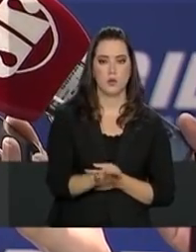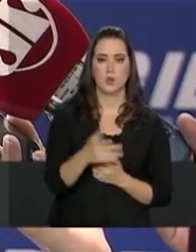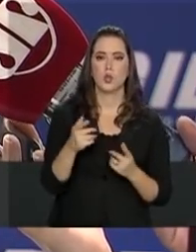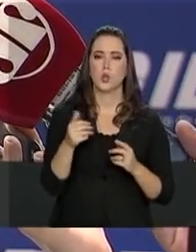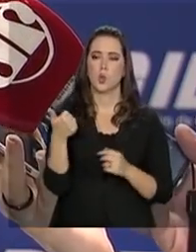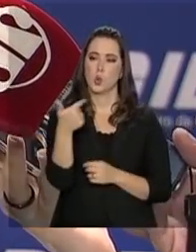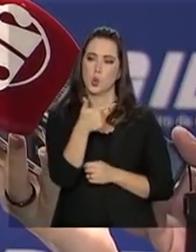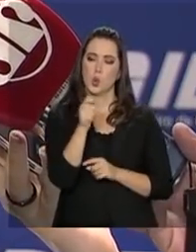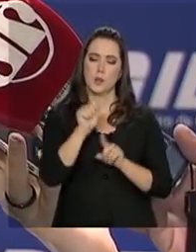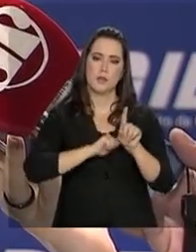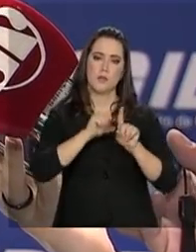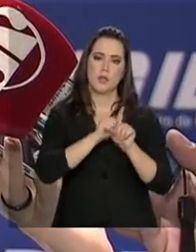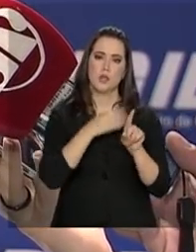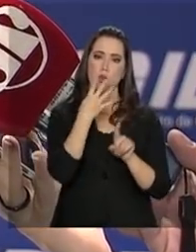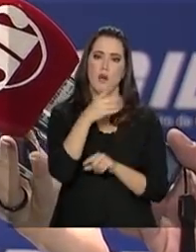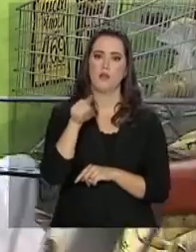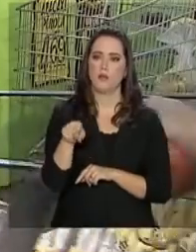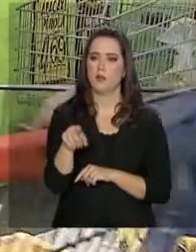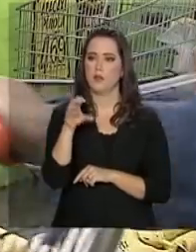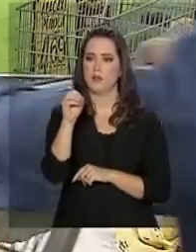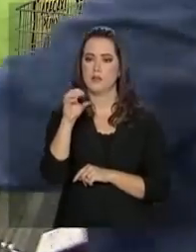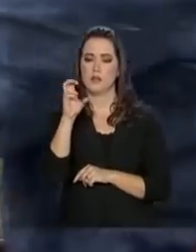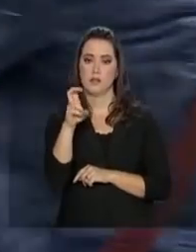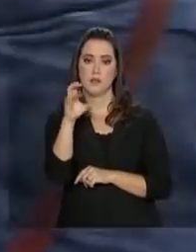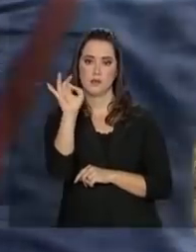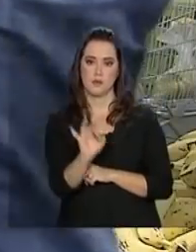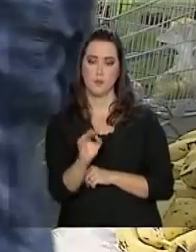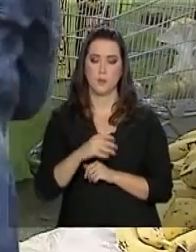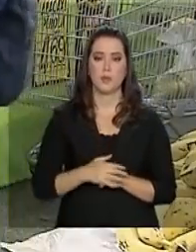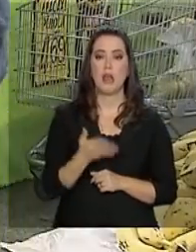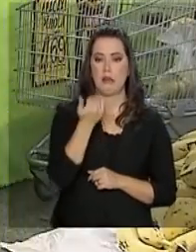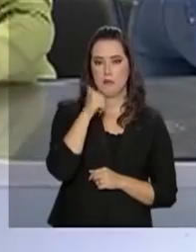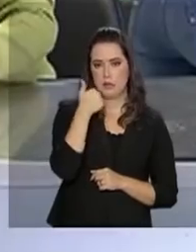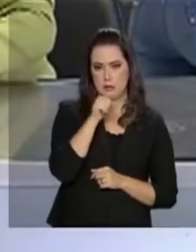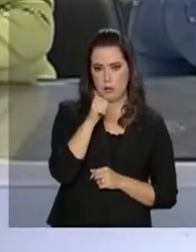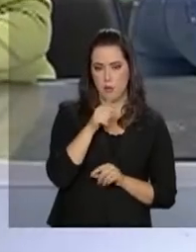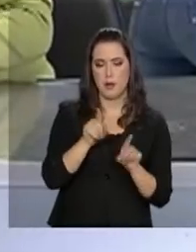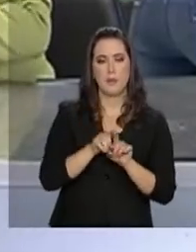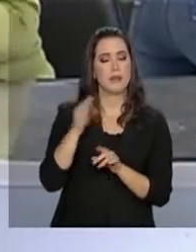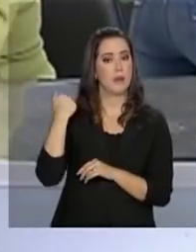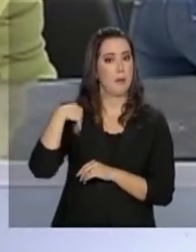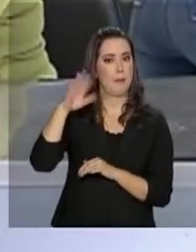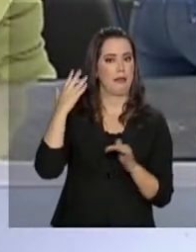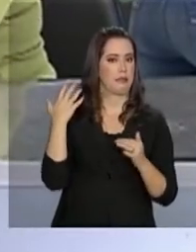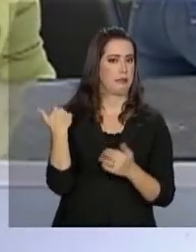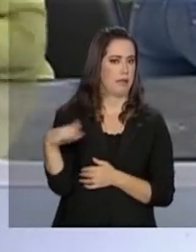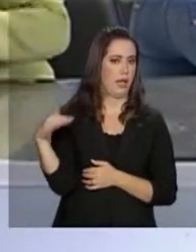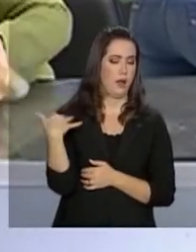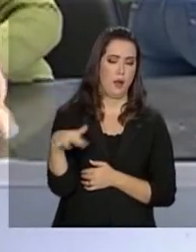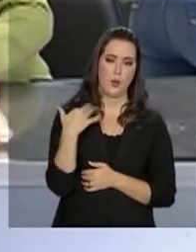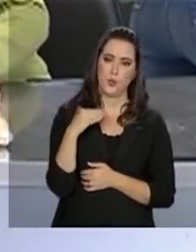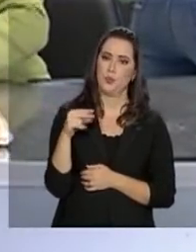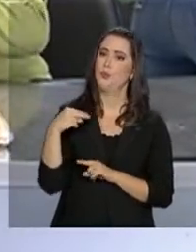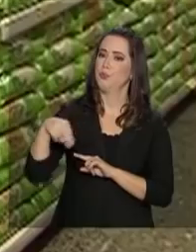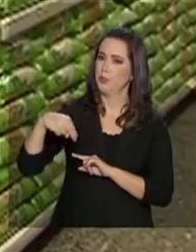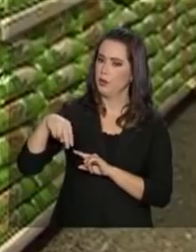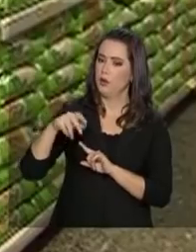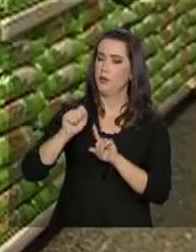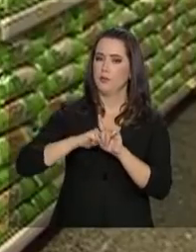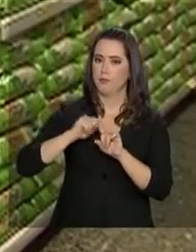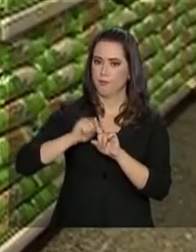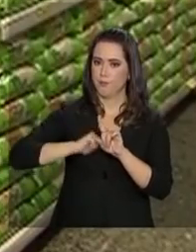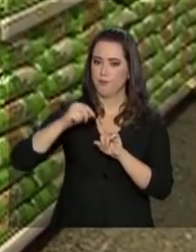está em 4,05%. A alimentação e bebidas foram os itens que mais pesaram no bolso em novembro. Foi